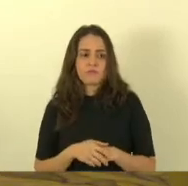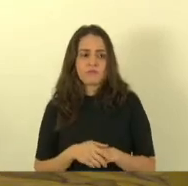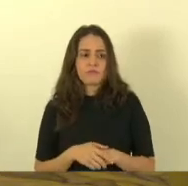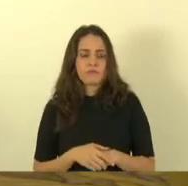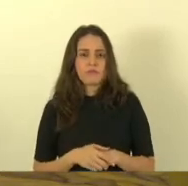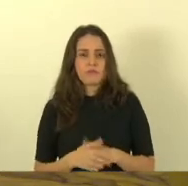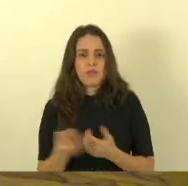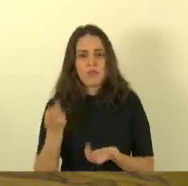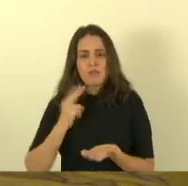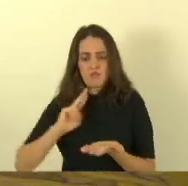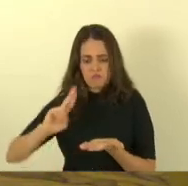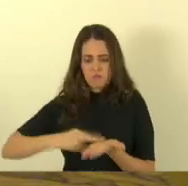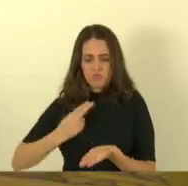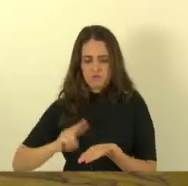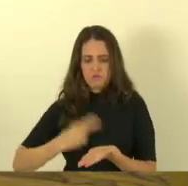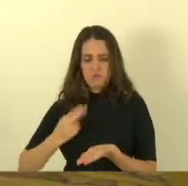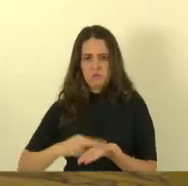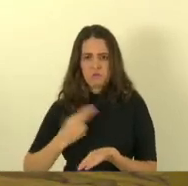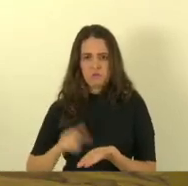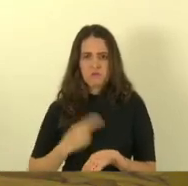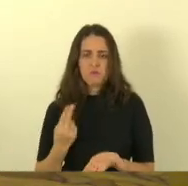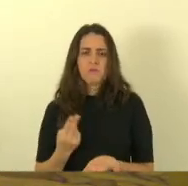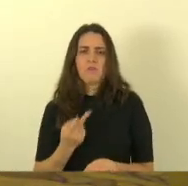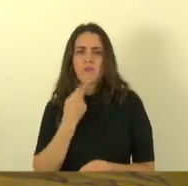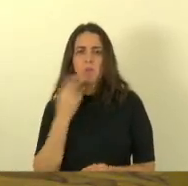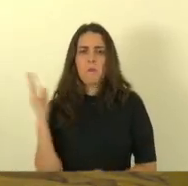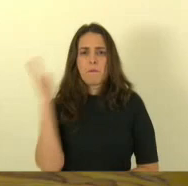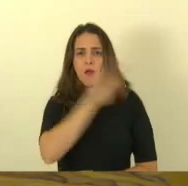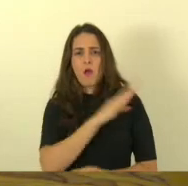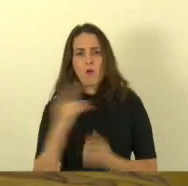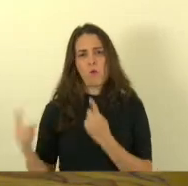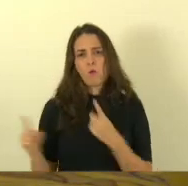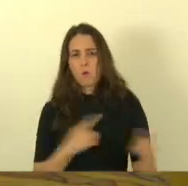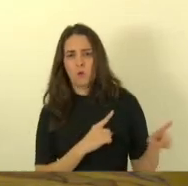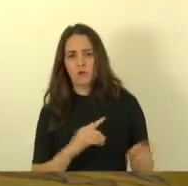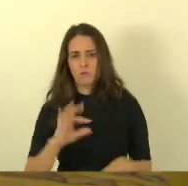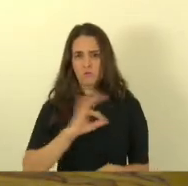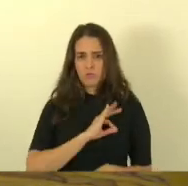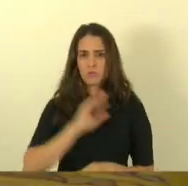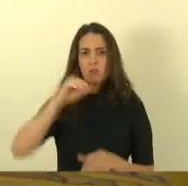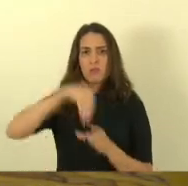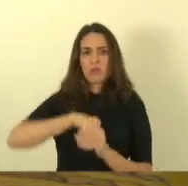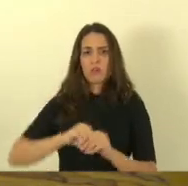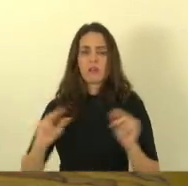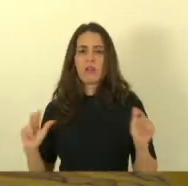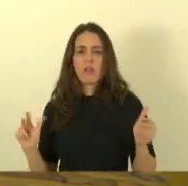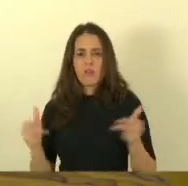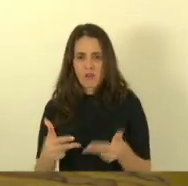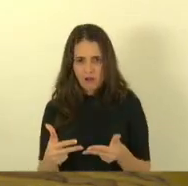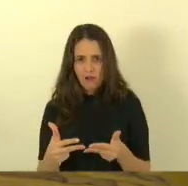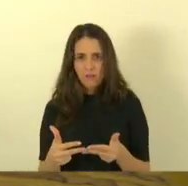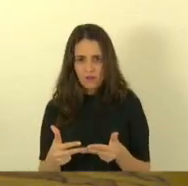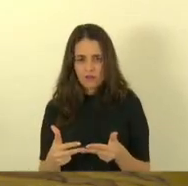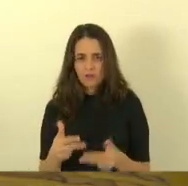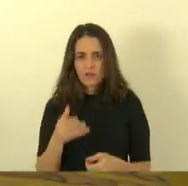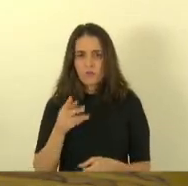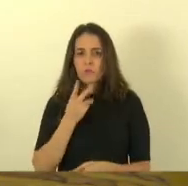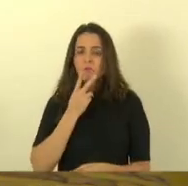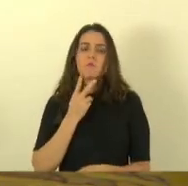levianas que aconteceu infelizmente na Câmara Municipal de Serra por parte de uma